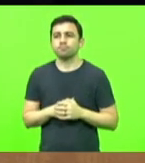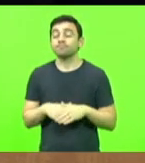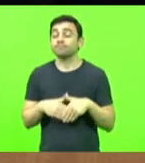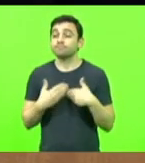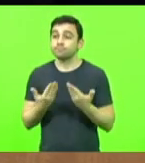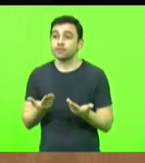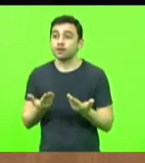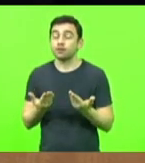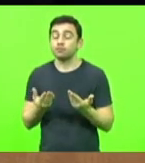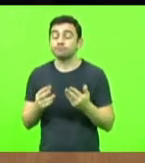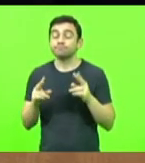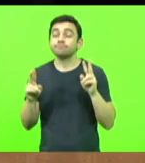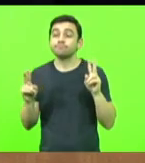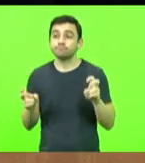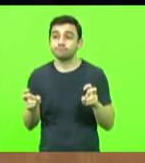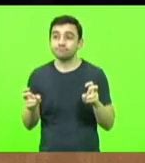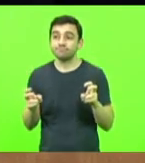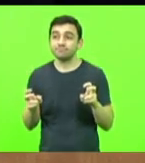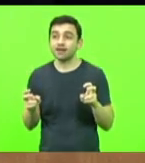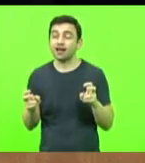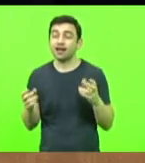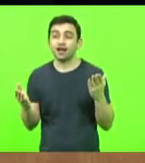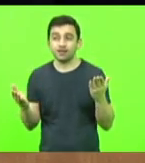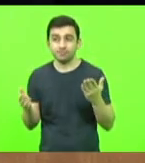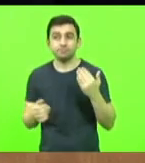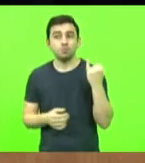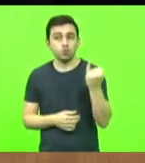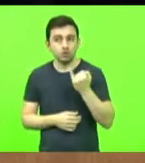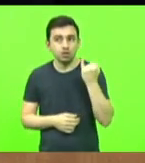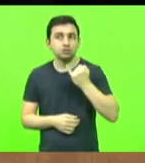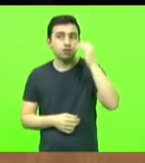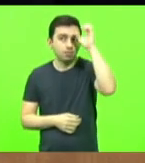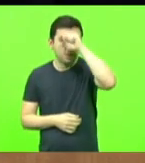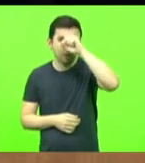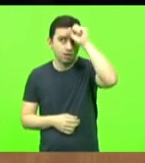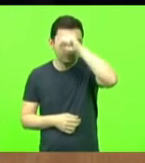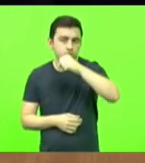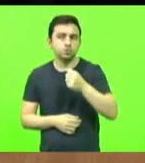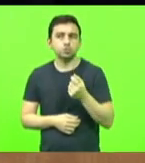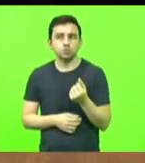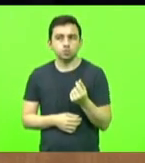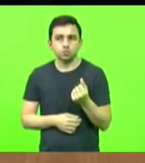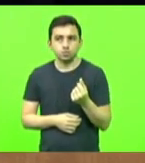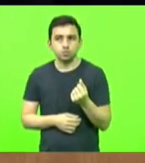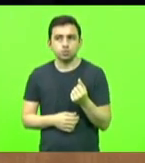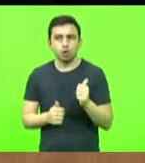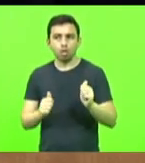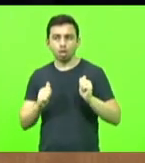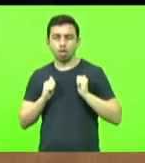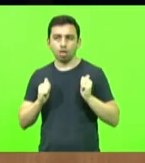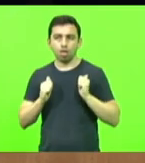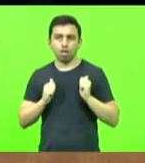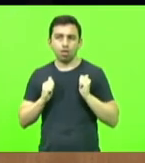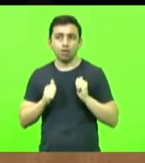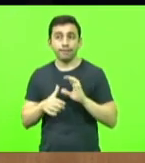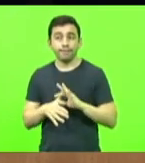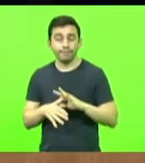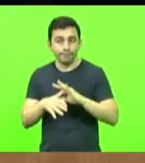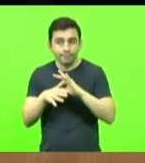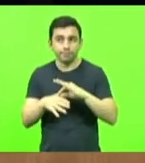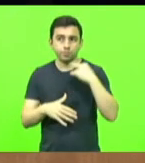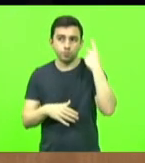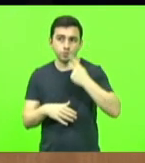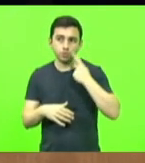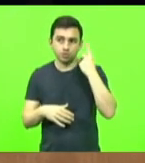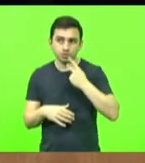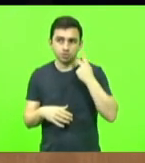parênteses, com esta importante lição do custo da omissão das lideranças políticas diante